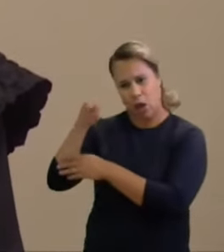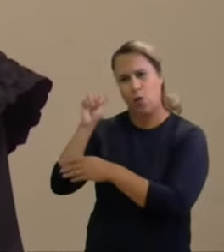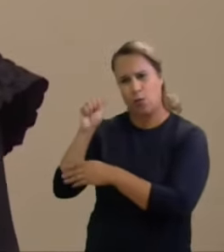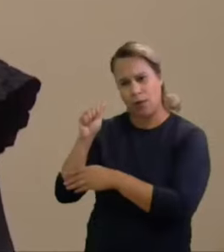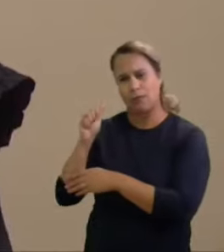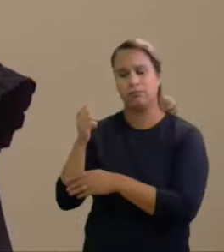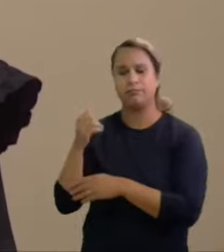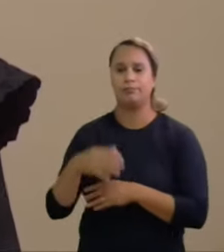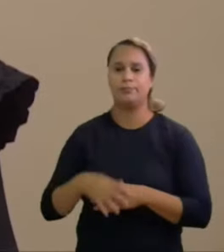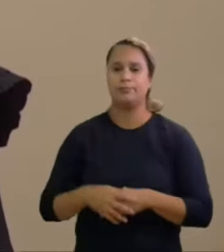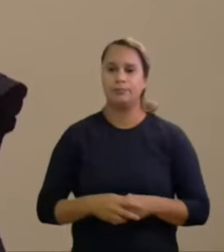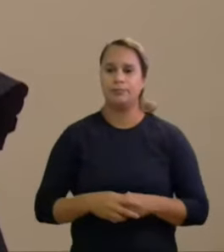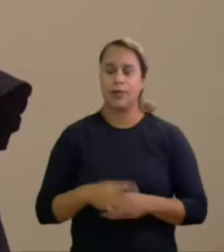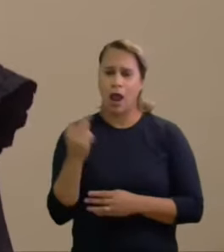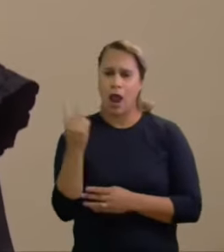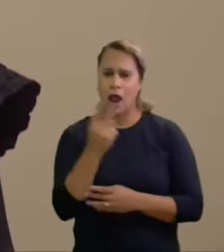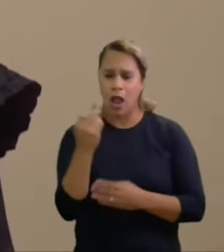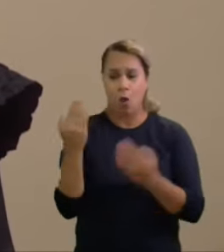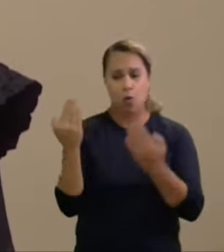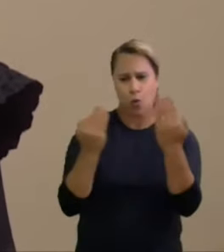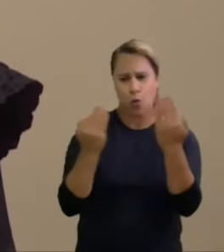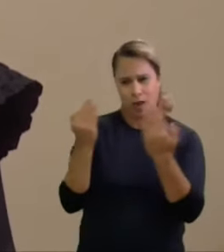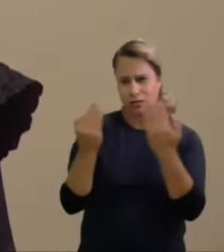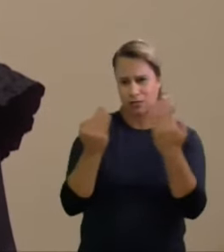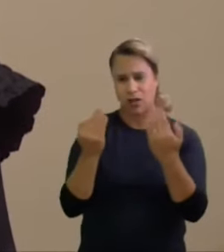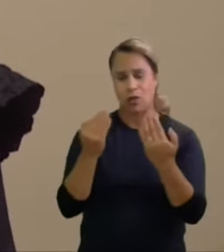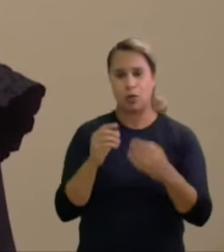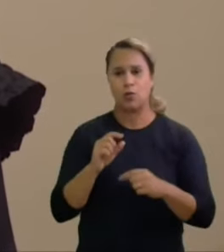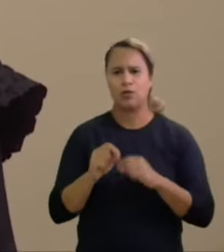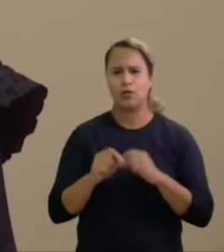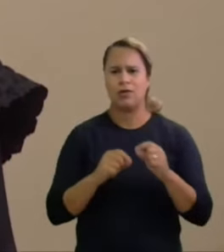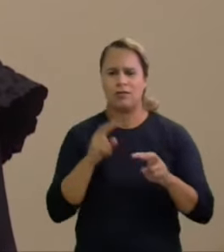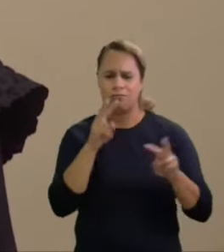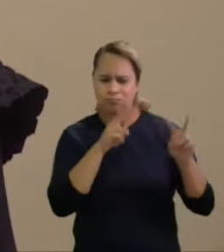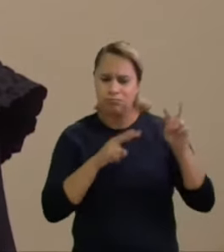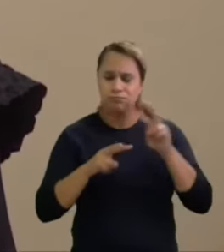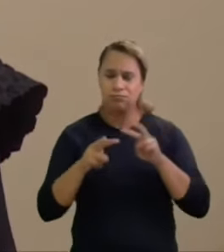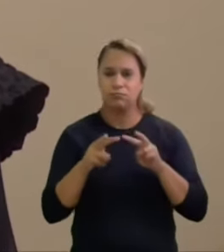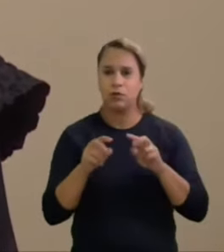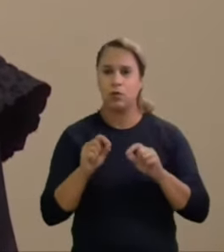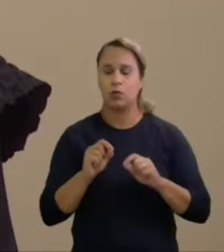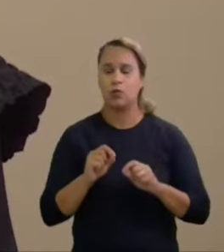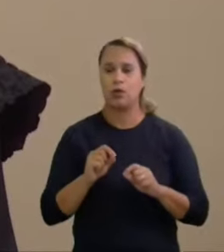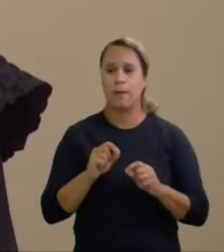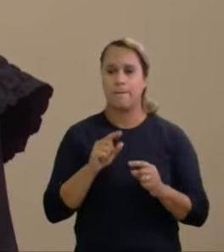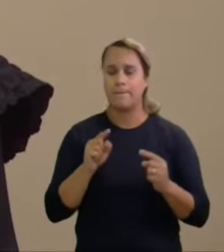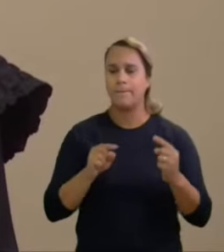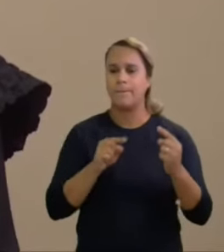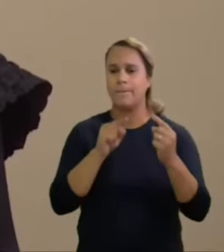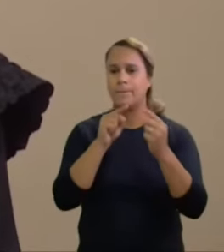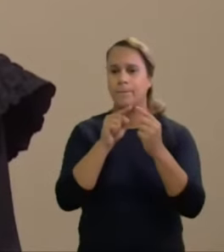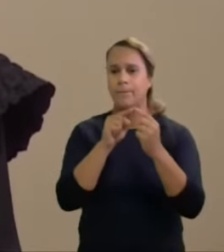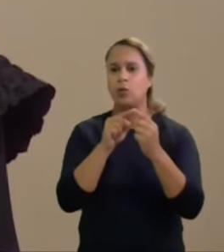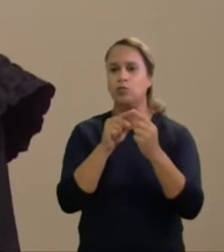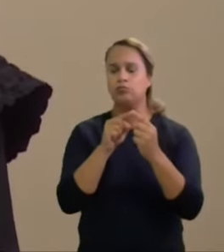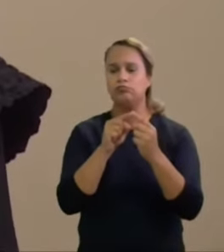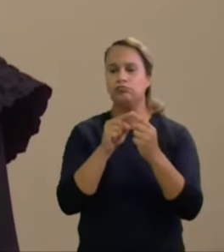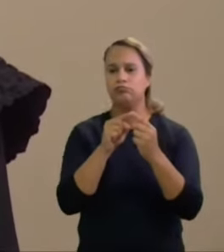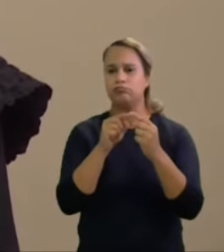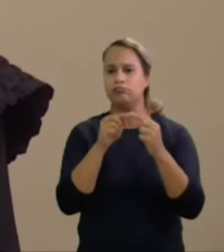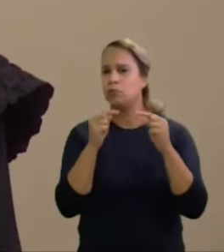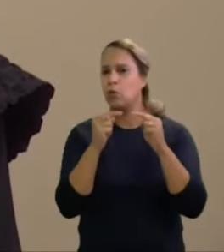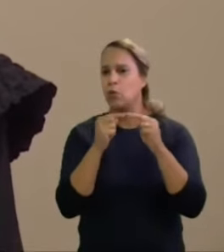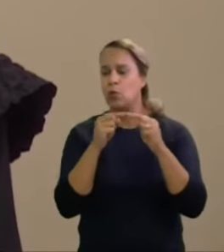recursos eu na minha ótica o que tem de ponto em comum entre os dois recursos se trata tão